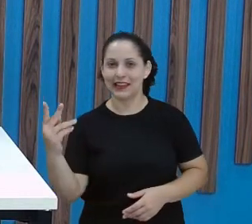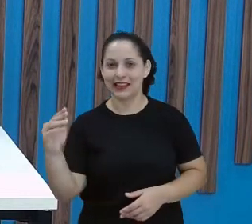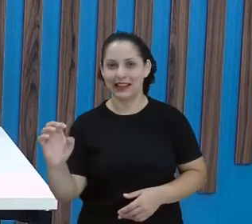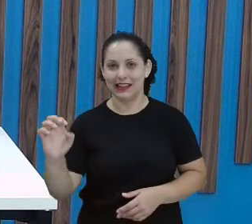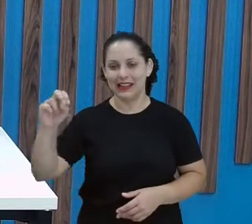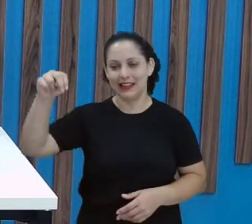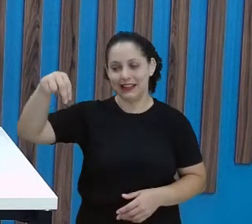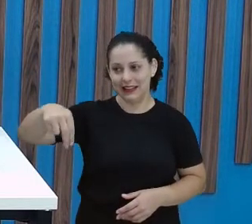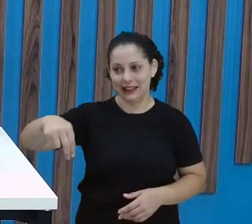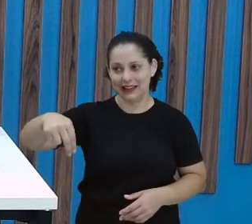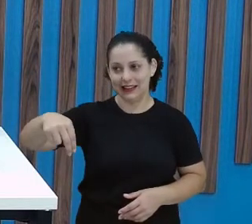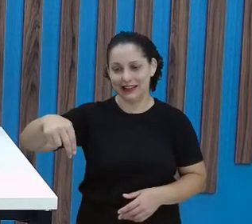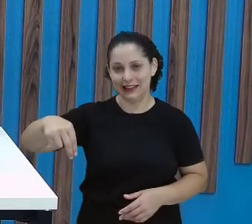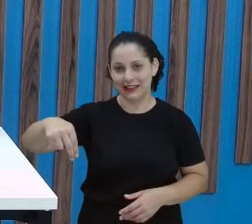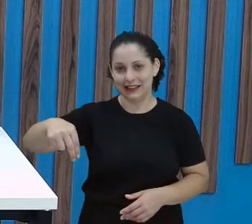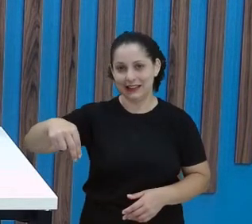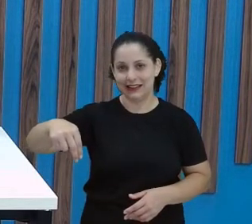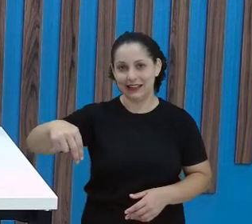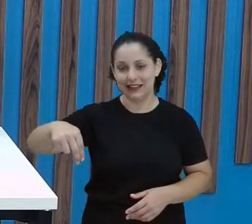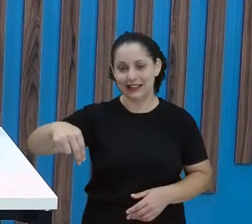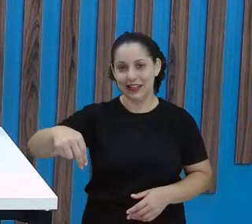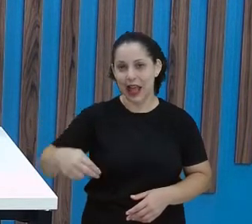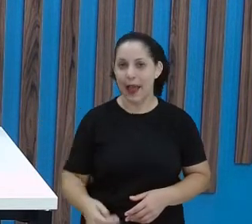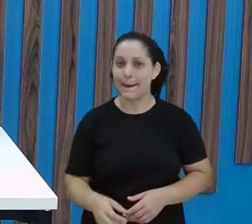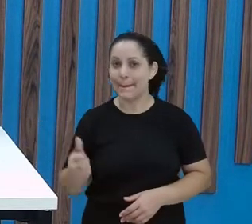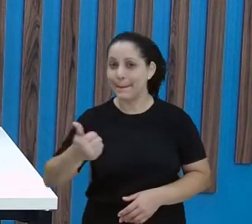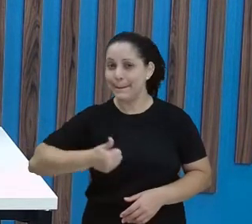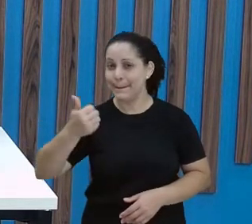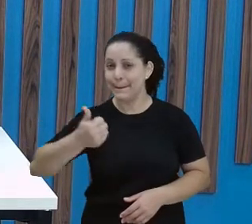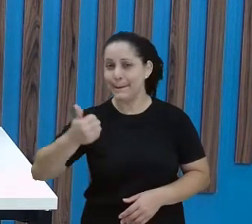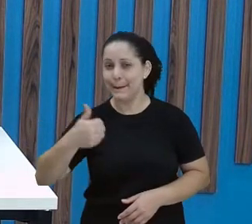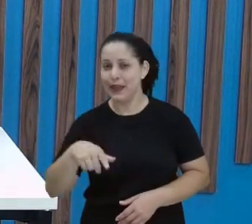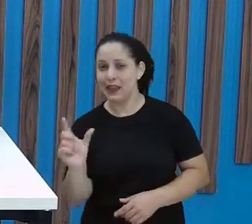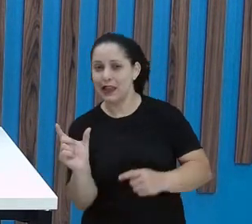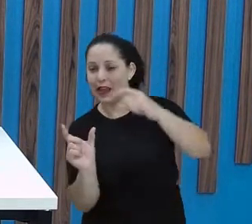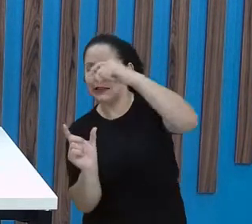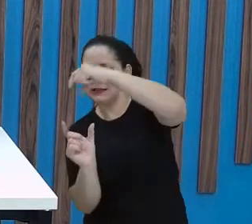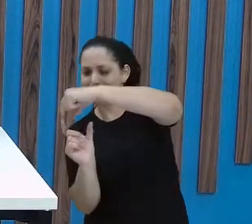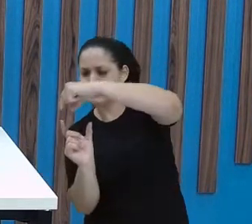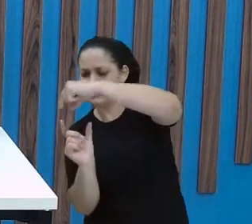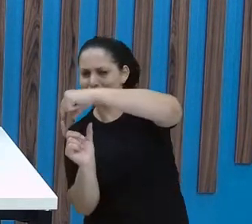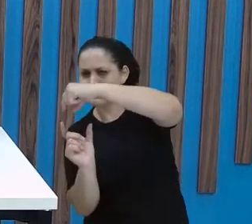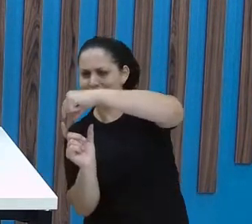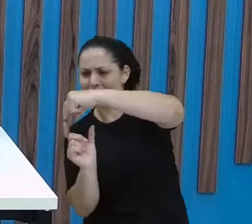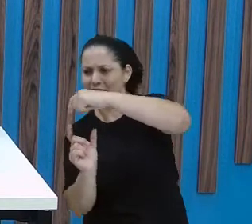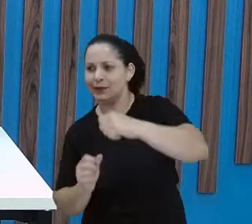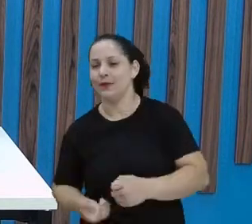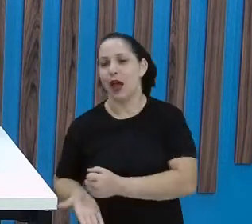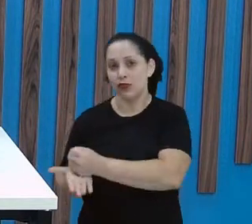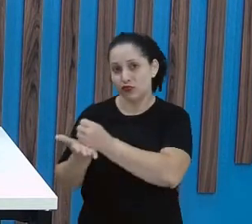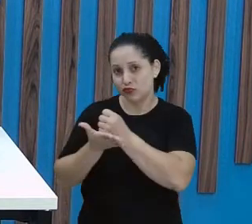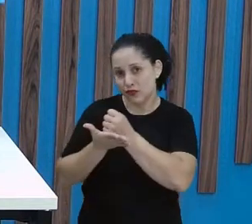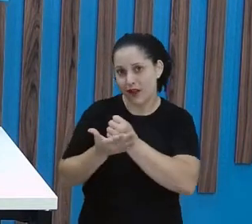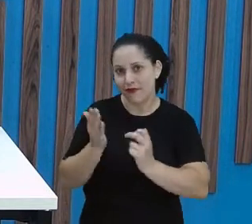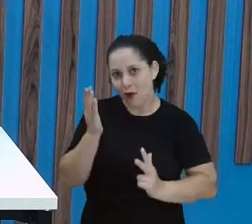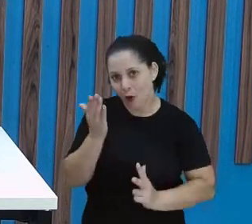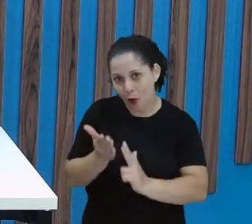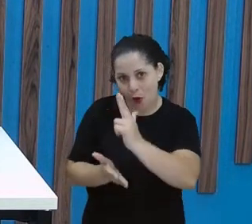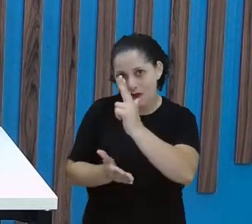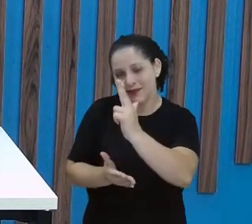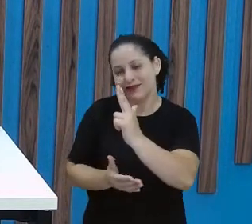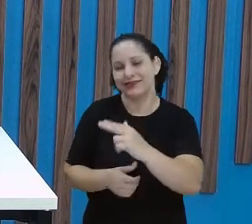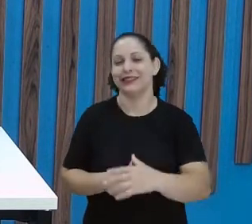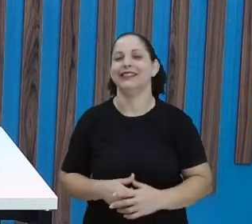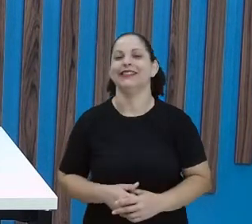olha, em, é a primeira sílaba. Eu acho que eu vou até cortar daqui, me ajudei aqui, professora Josi, que eu vou cortar logo esse primeiro nome daqui.